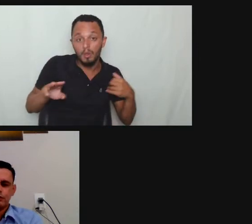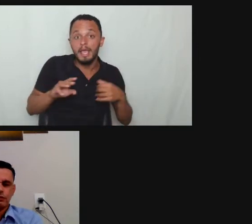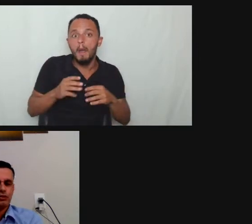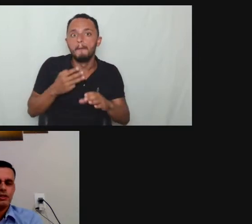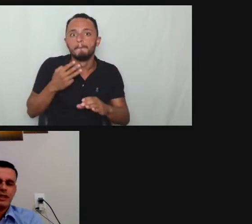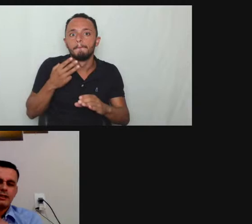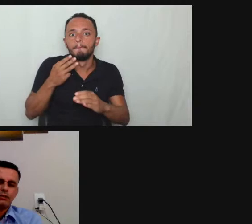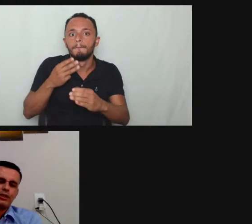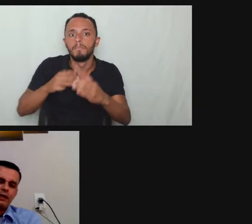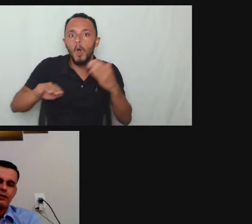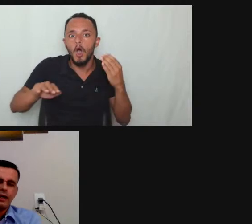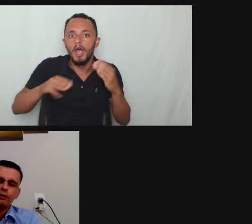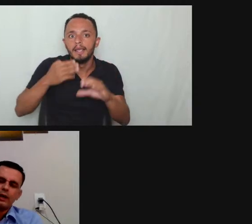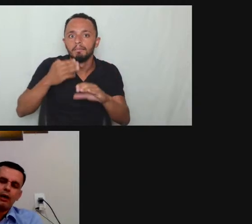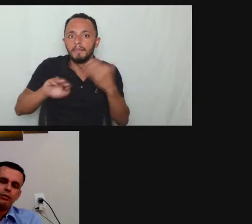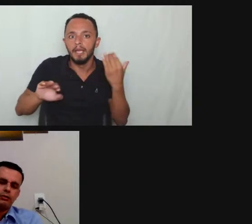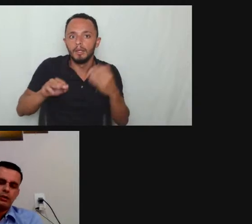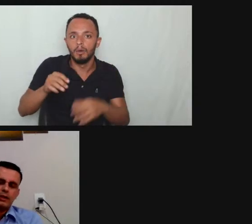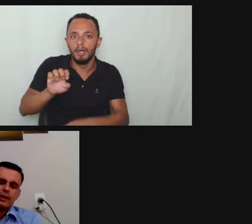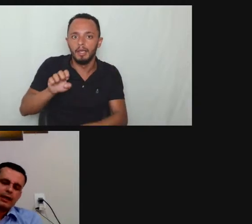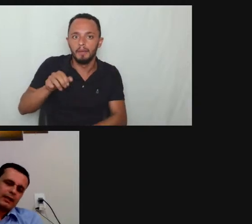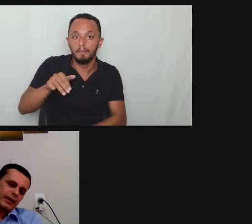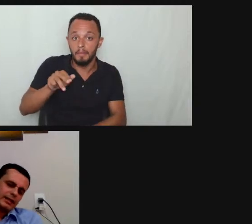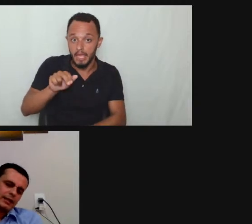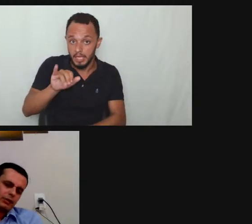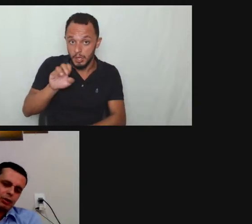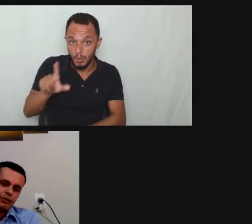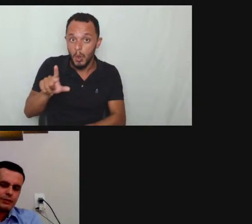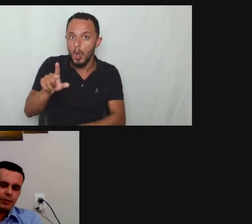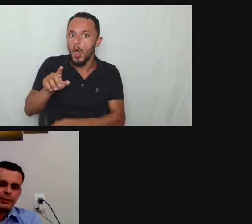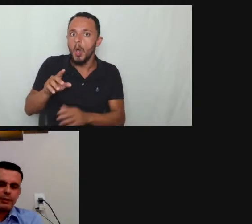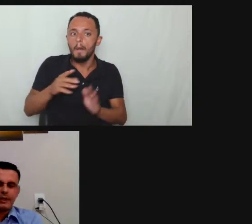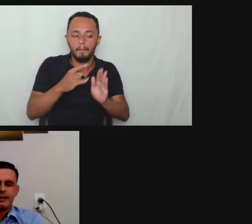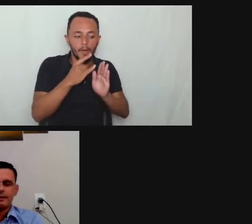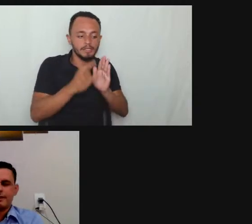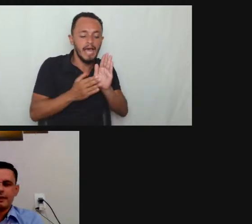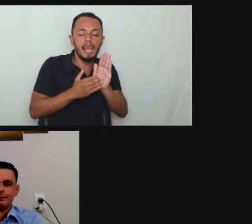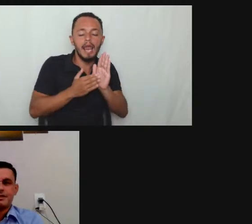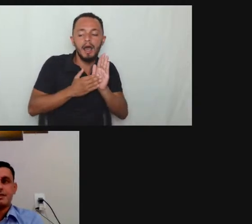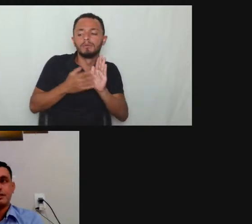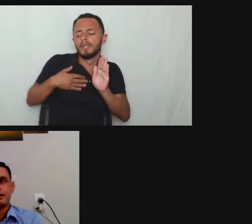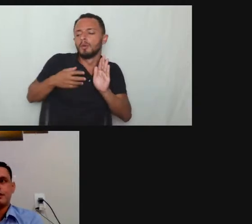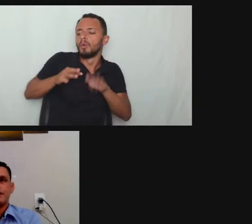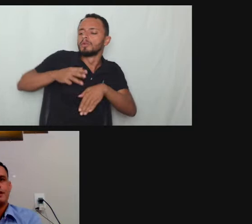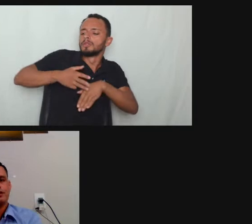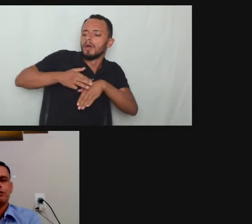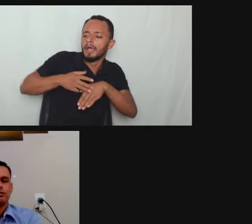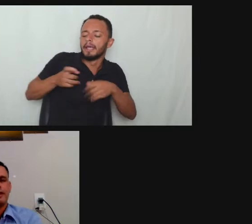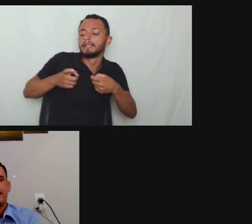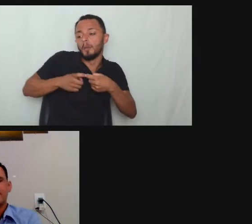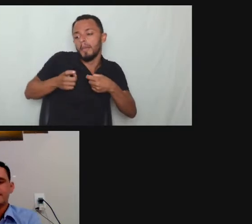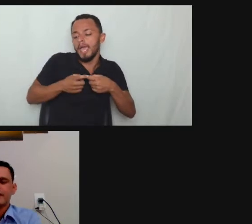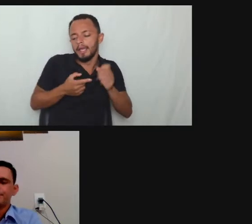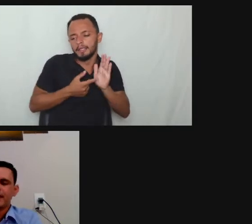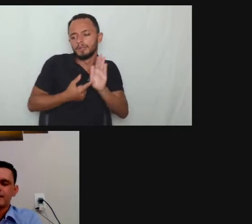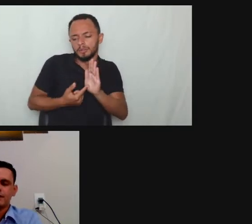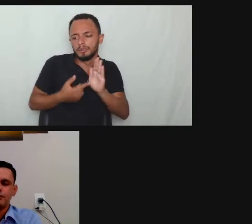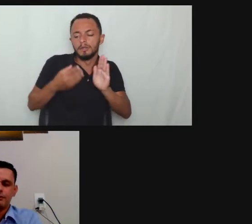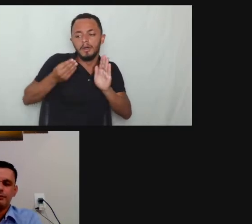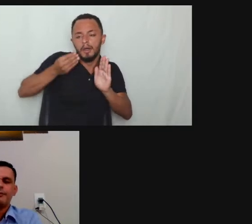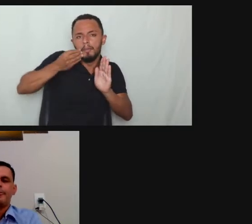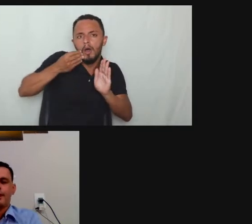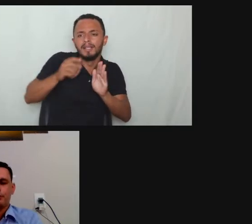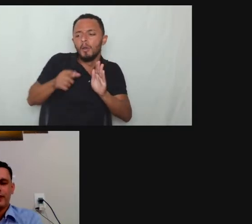isso e faz a solicitação já enviando o laudo caracterizando todo esse problema que ela precisa que seja solucionada essa